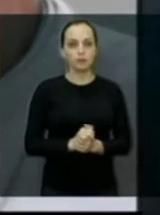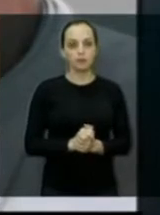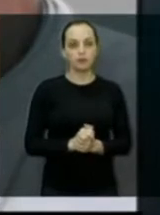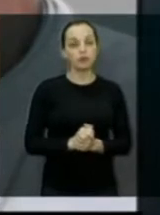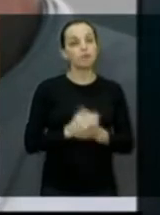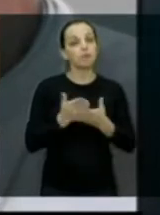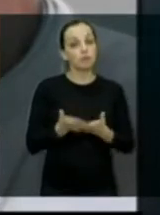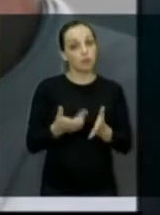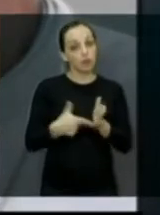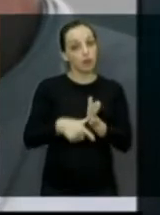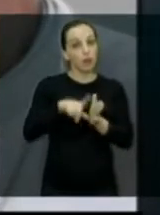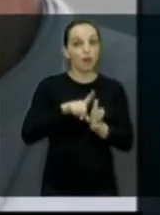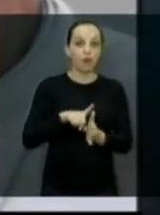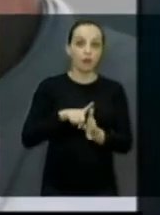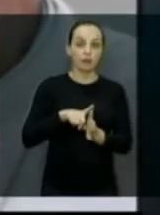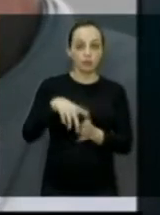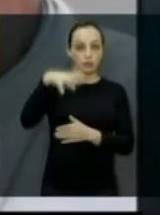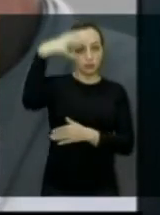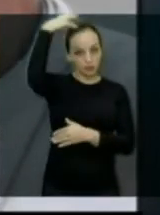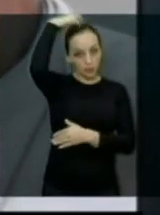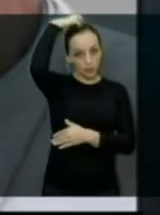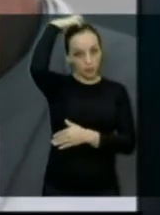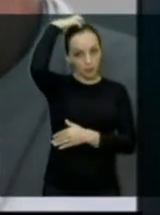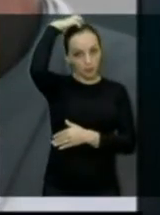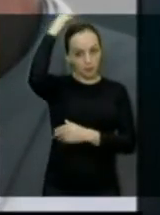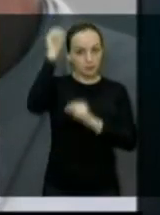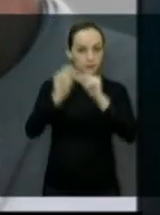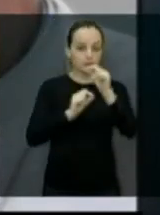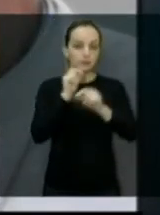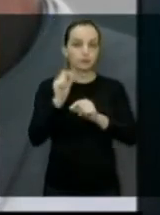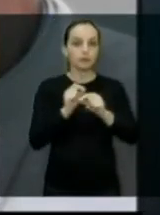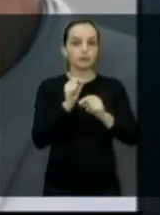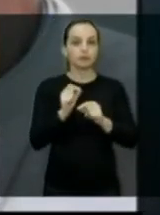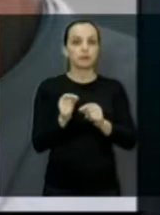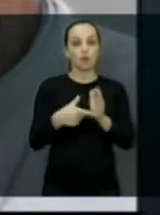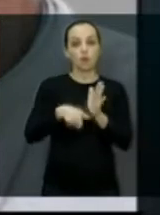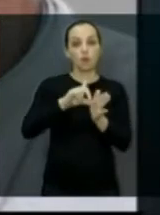Bom, antes de falar do Papa, pode voltar uma, então?